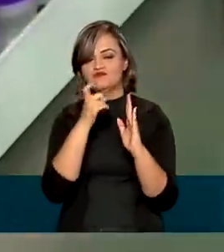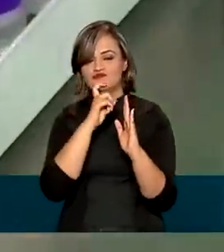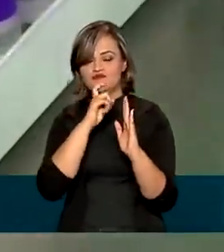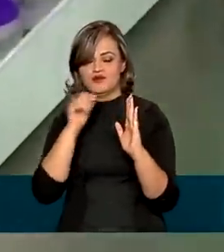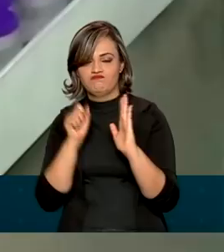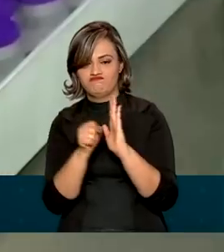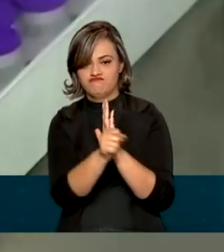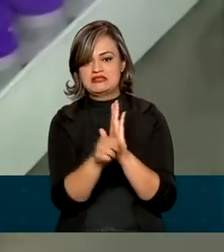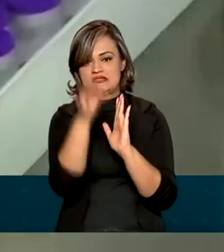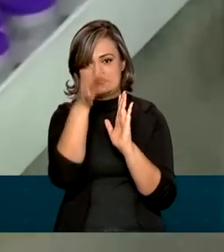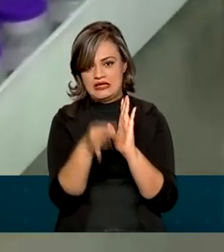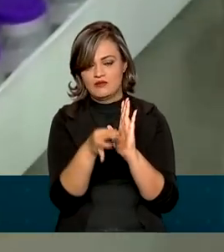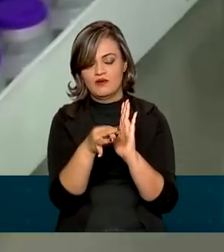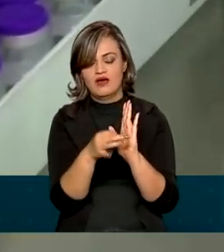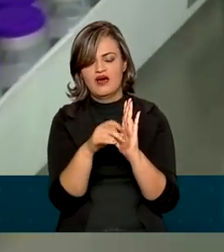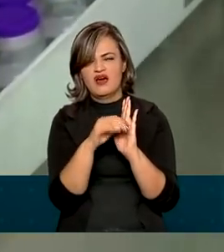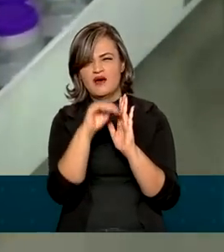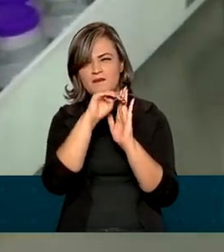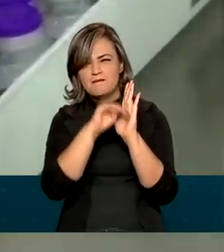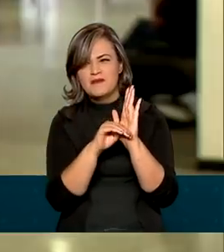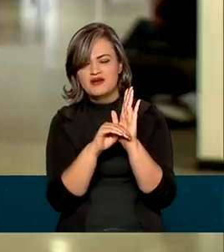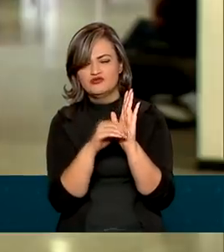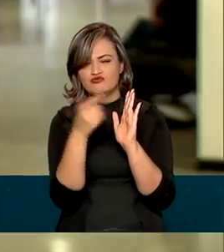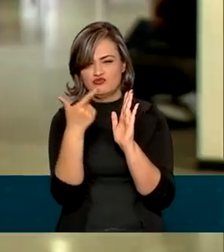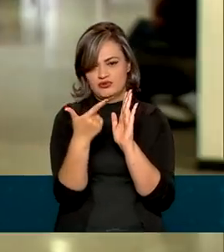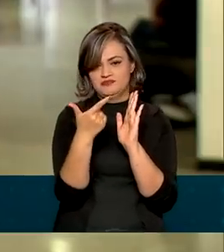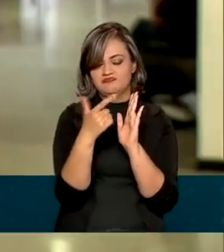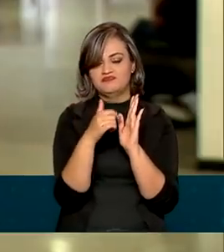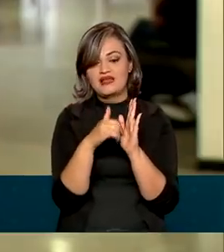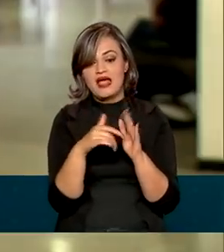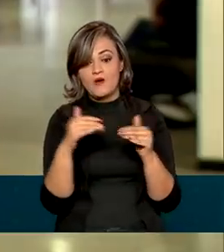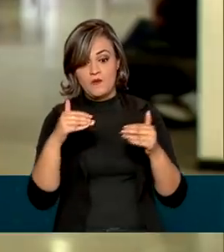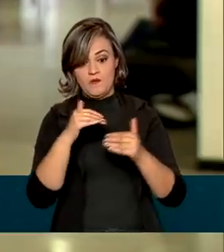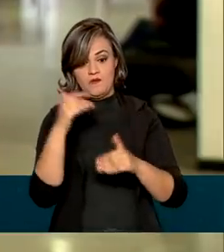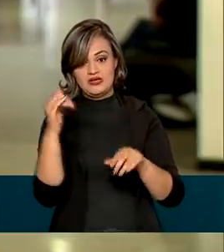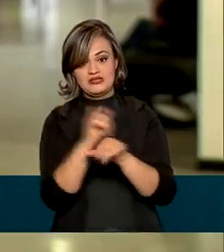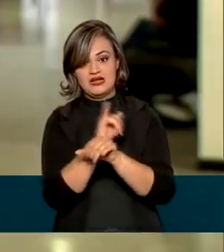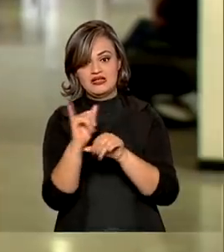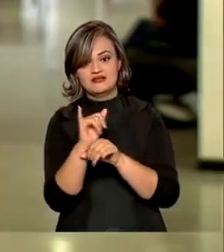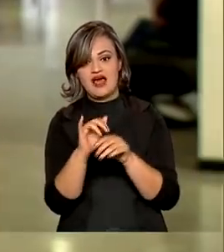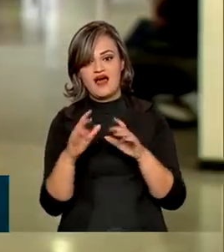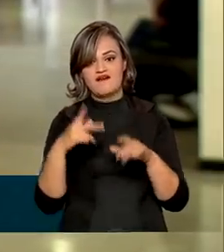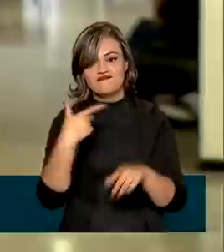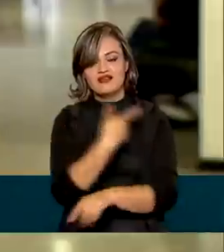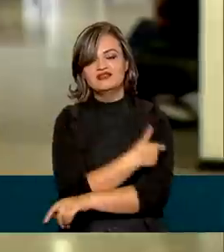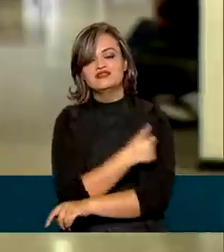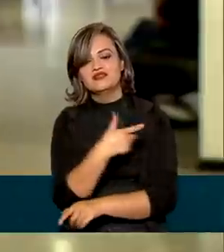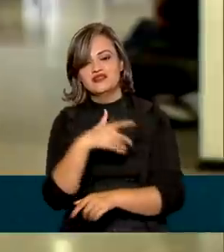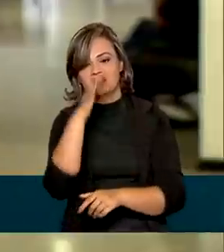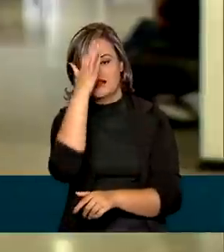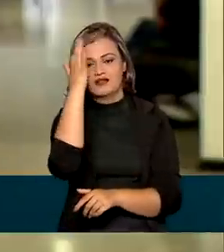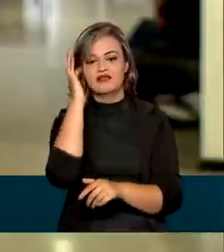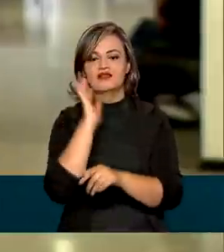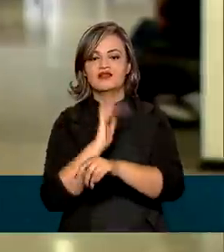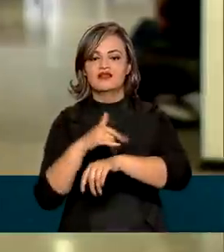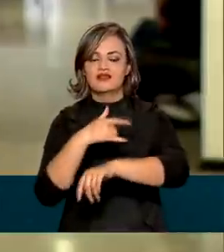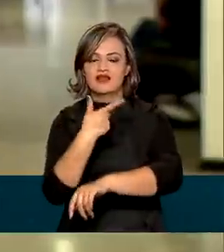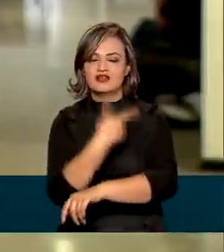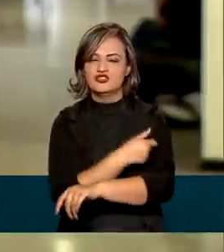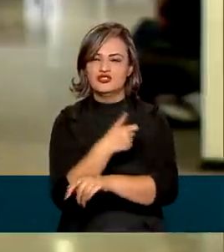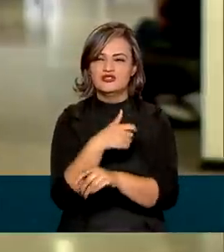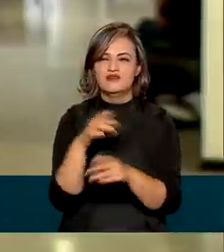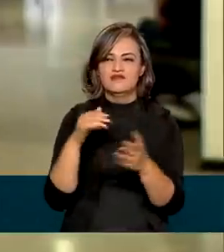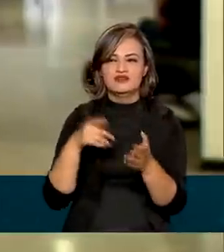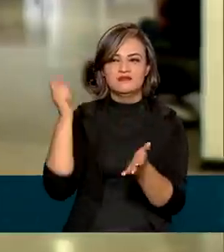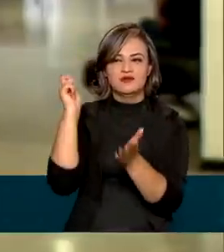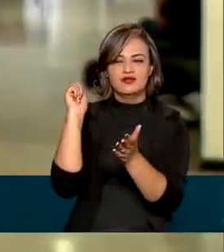armazenamento de 2 a 8 graus Celsius. Com a ampliação, as vacinas da Janssen vão poder ser aplicadas até o